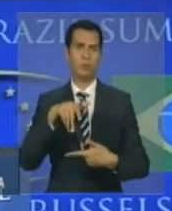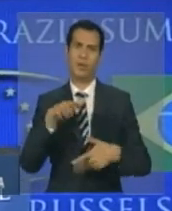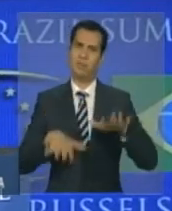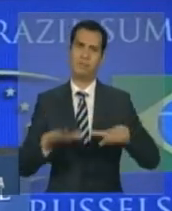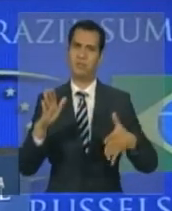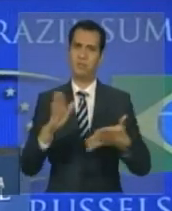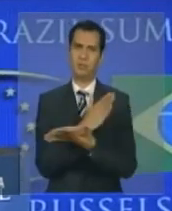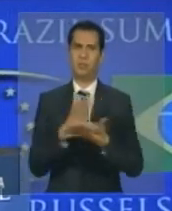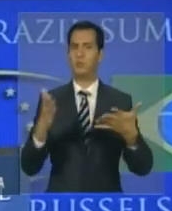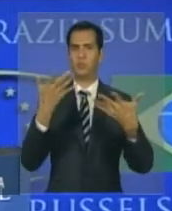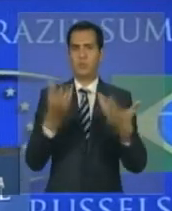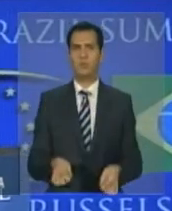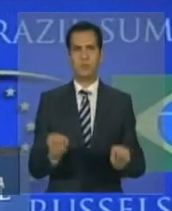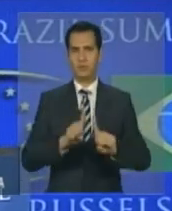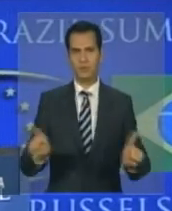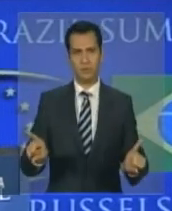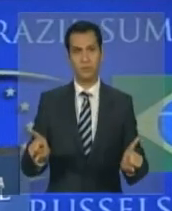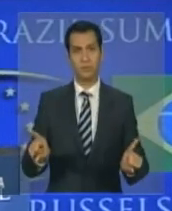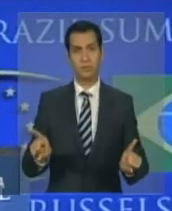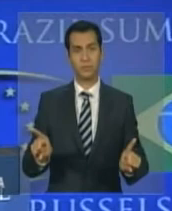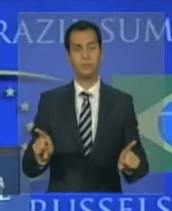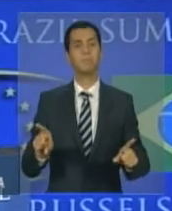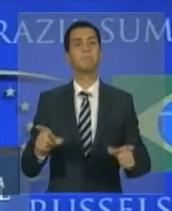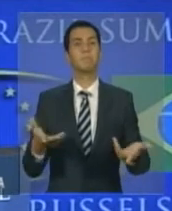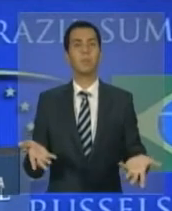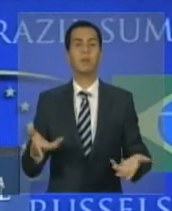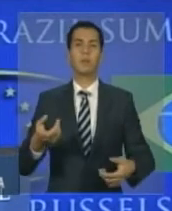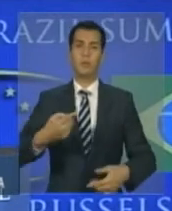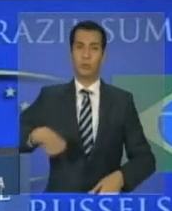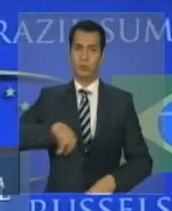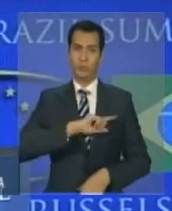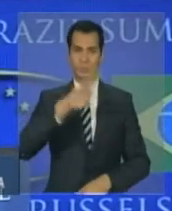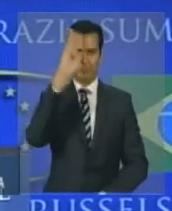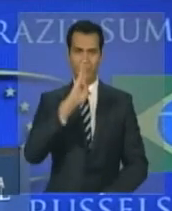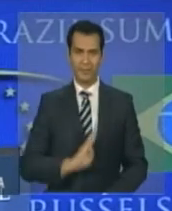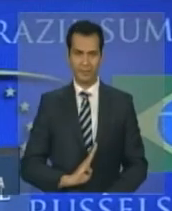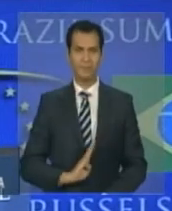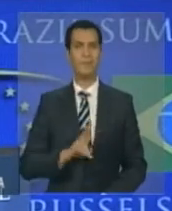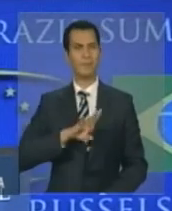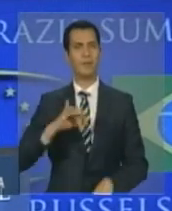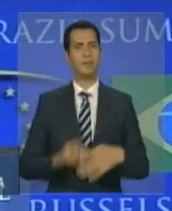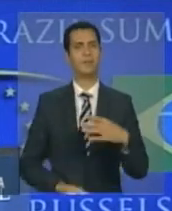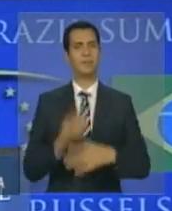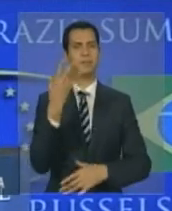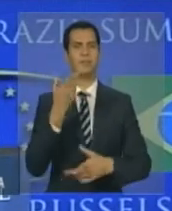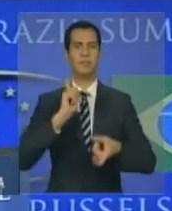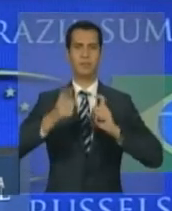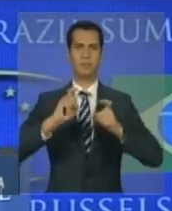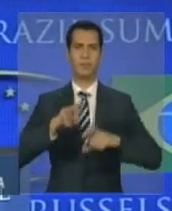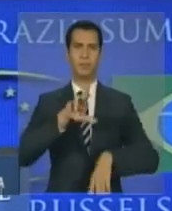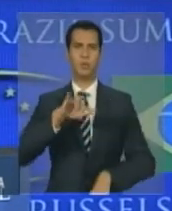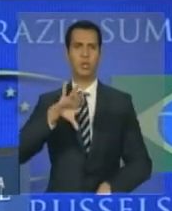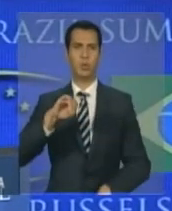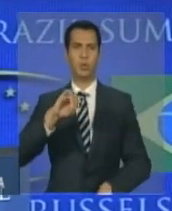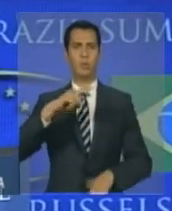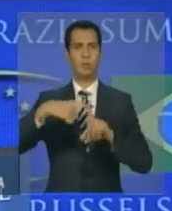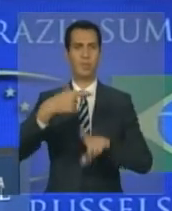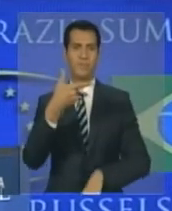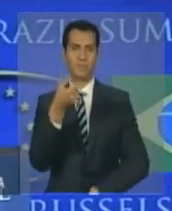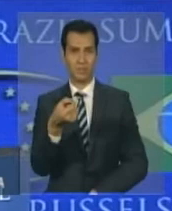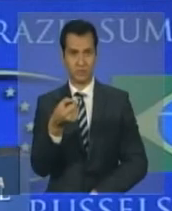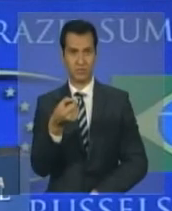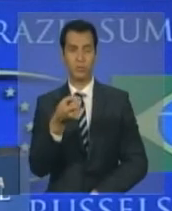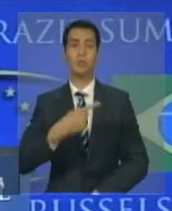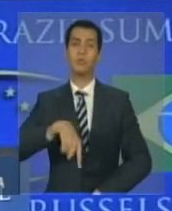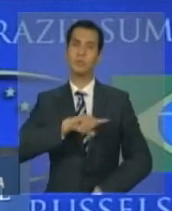Como anfitriões do Rio+, queremos mobilizar agentes públicos e privados na busca de um